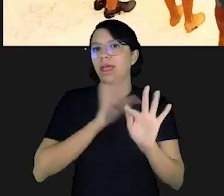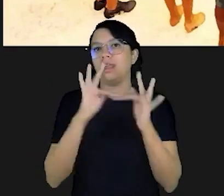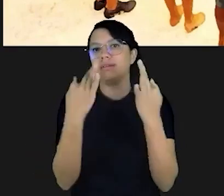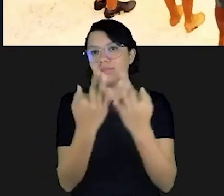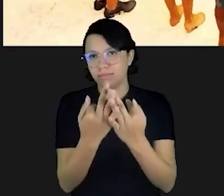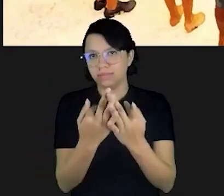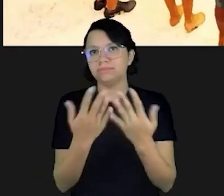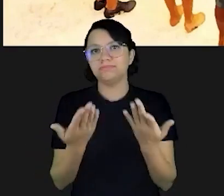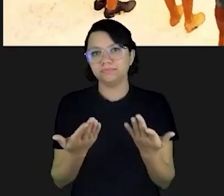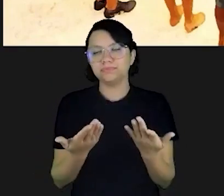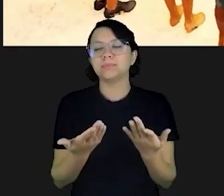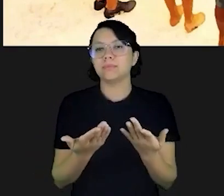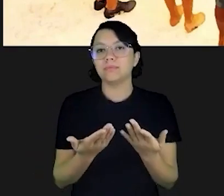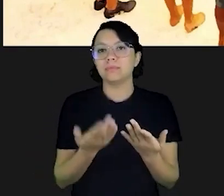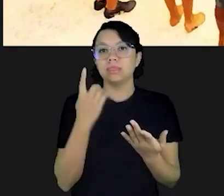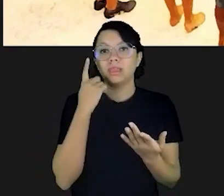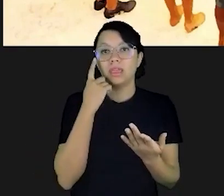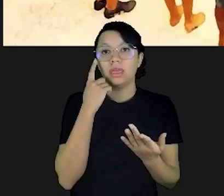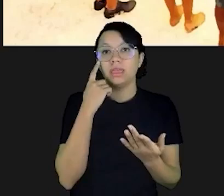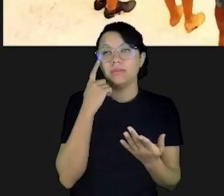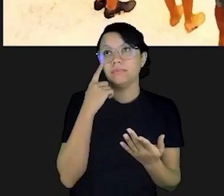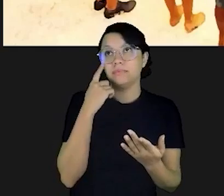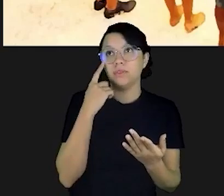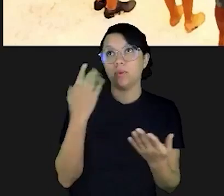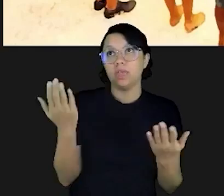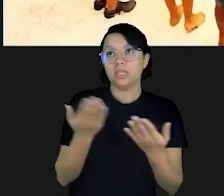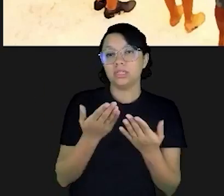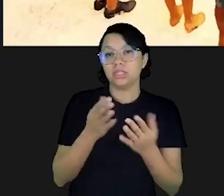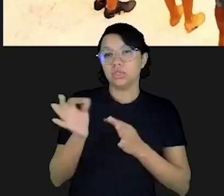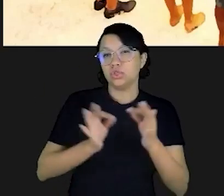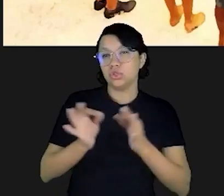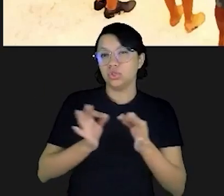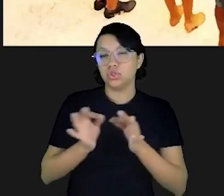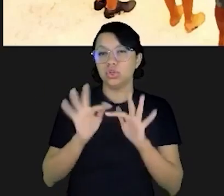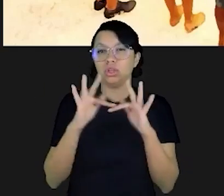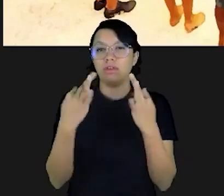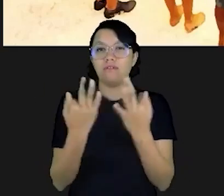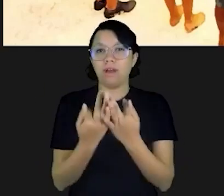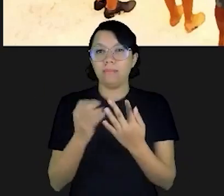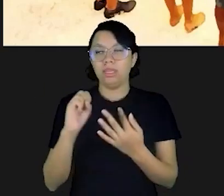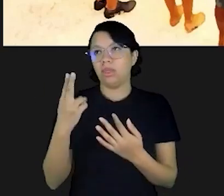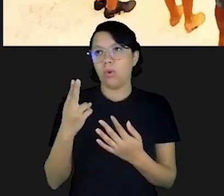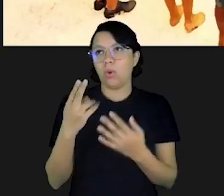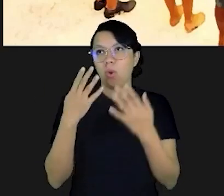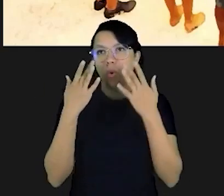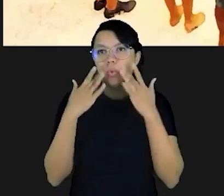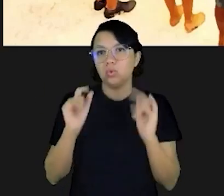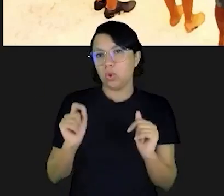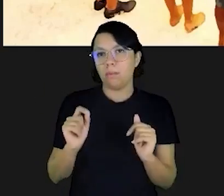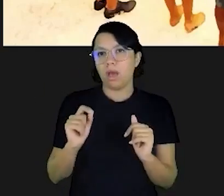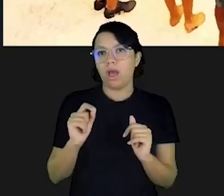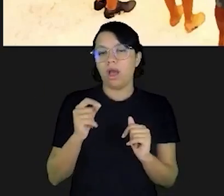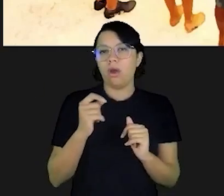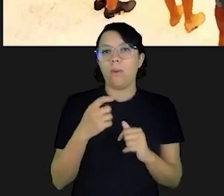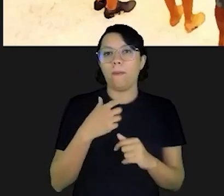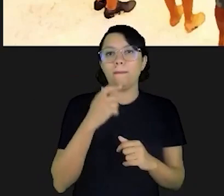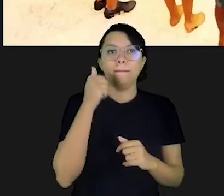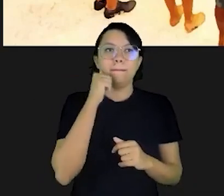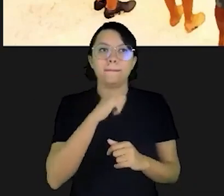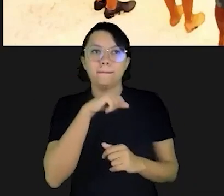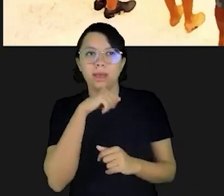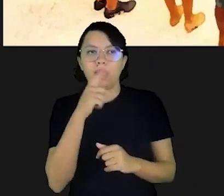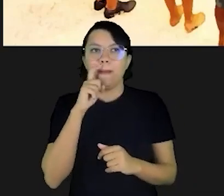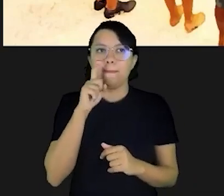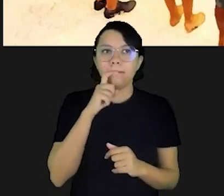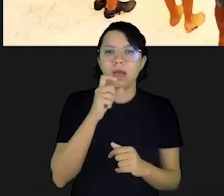família. E desde esse arranjo até os arranjos mais tradicionais, em que você tem um pai, uma mãe, um, dois, três, quatro filhos